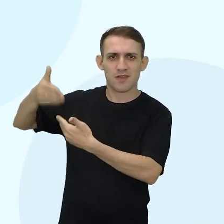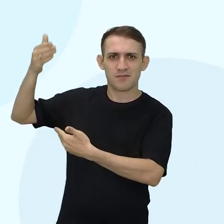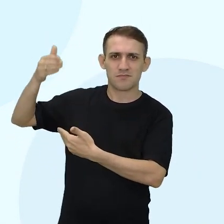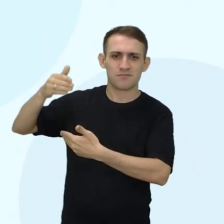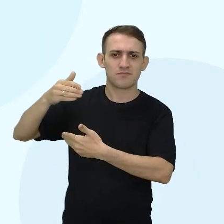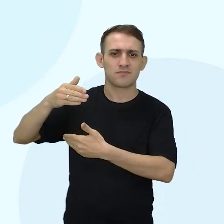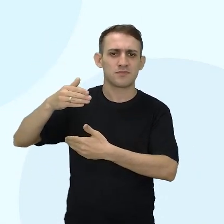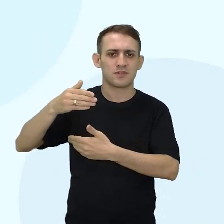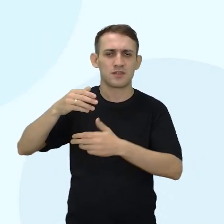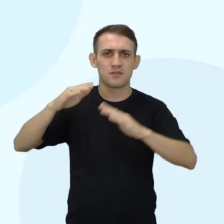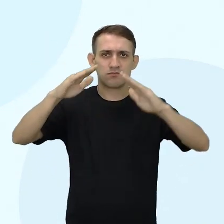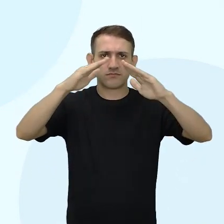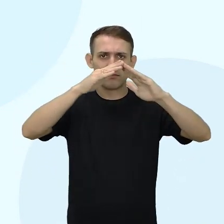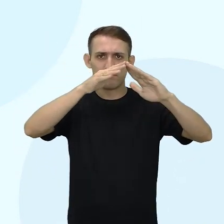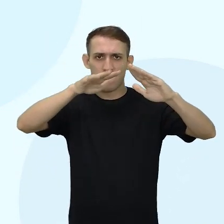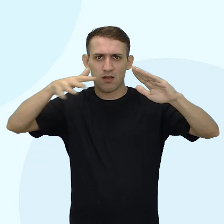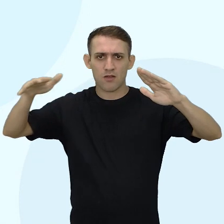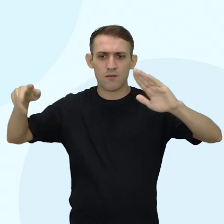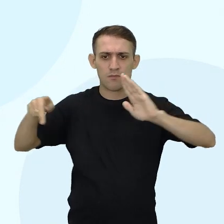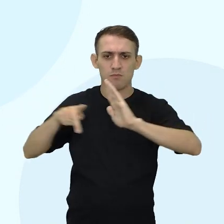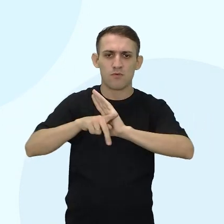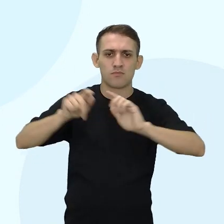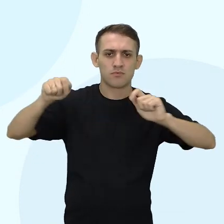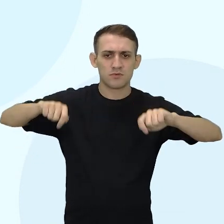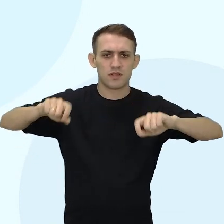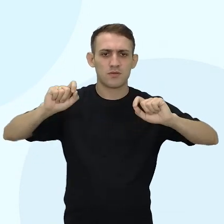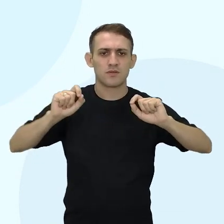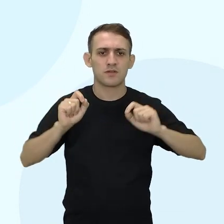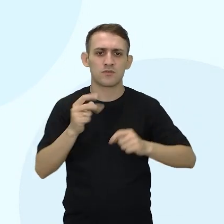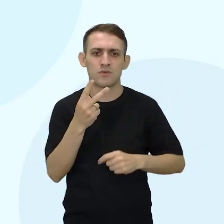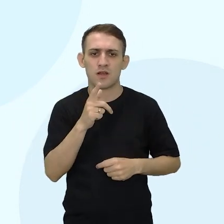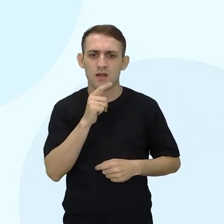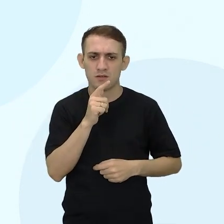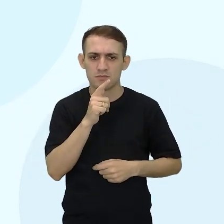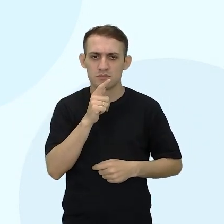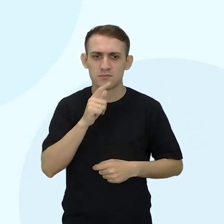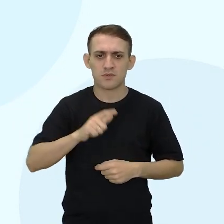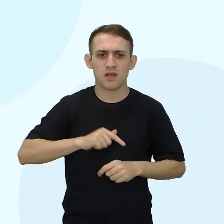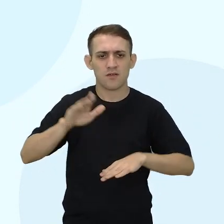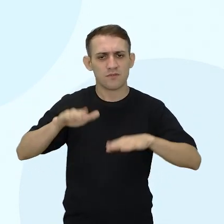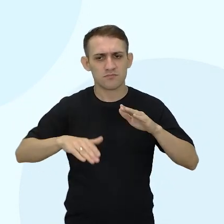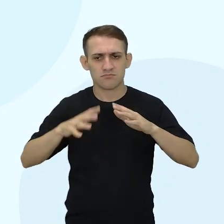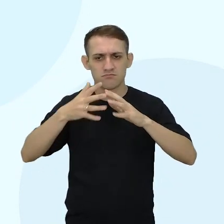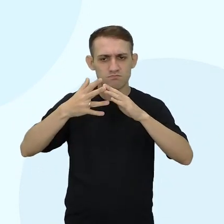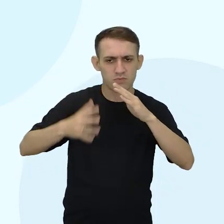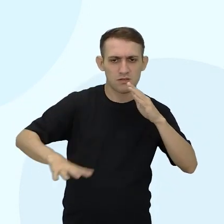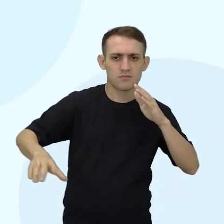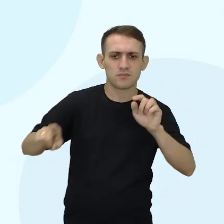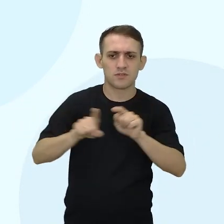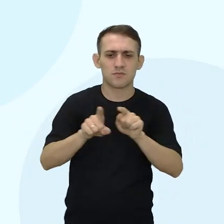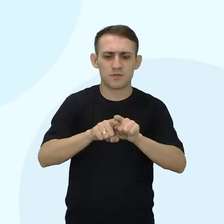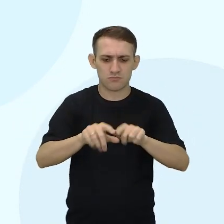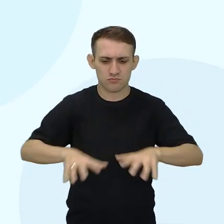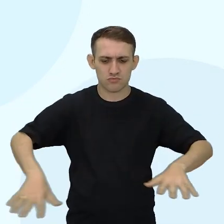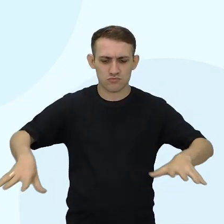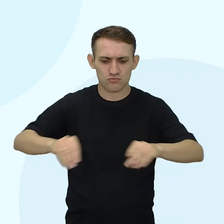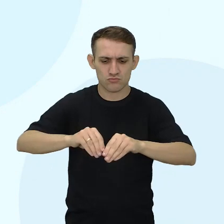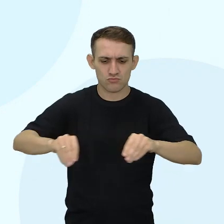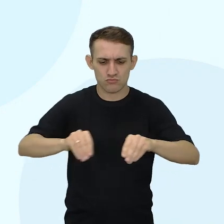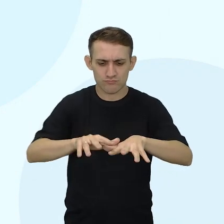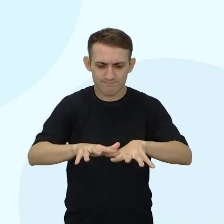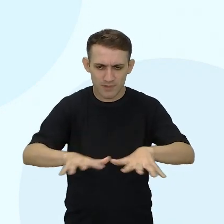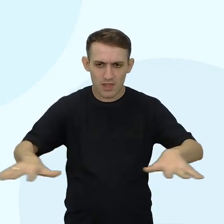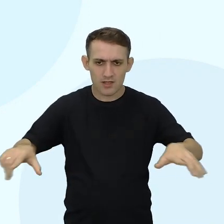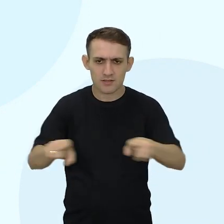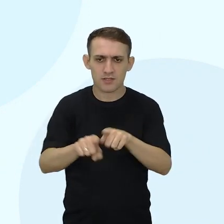pique e telhados de sapê, de duas águas, algumas vezes caída. O chão era de terra batida